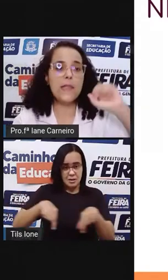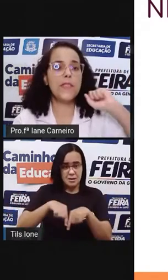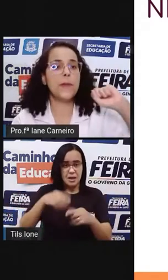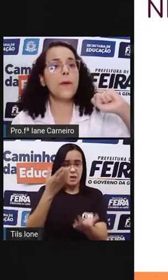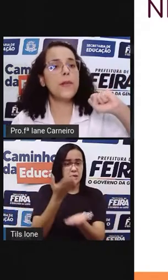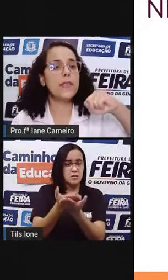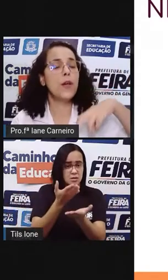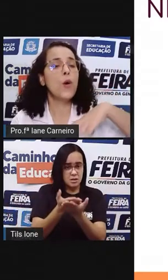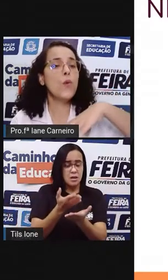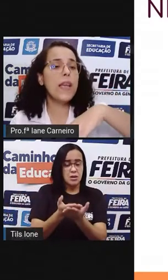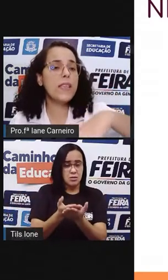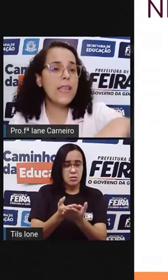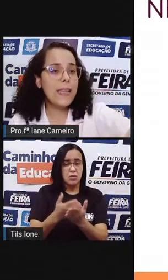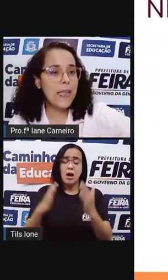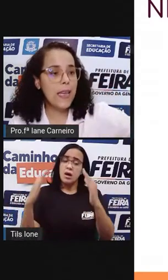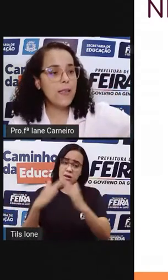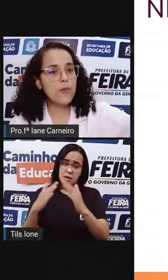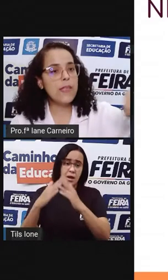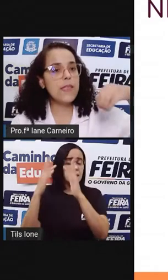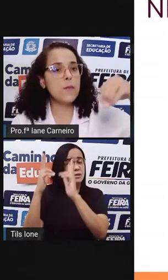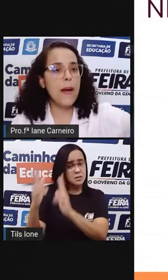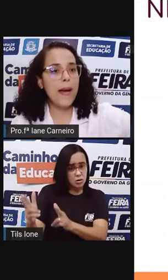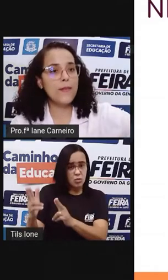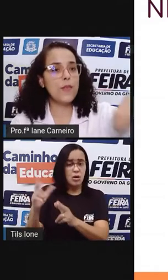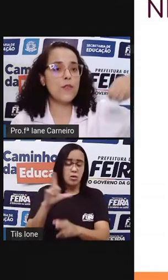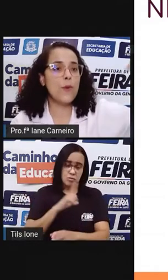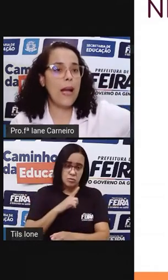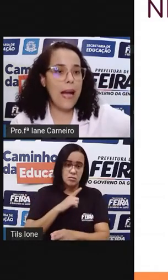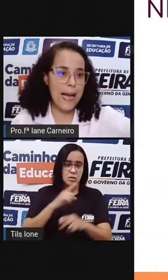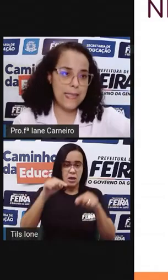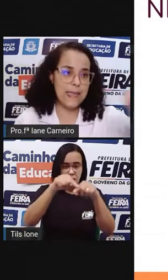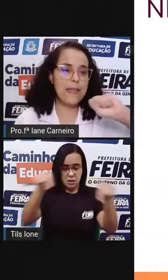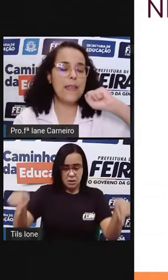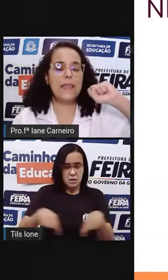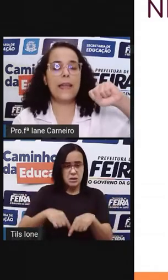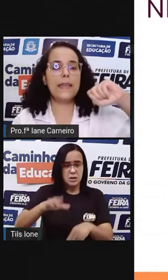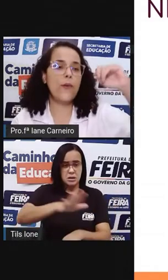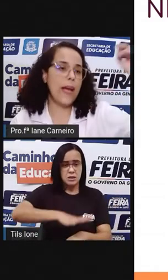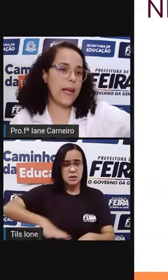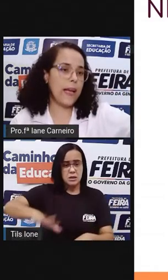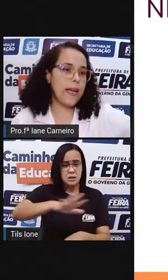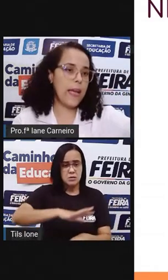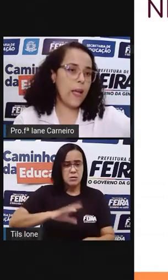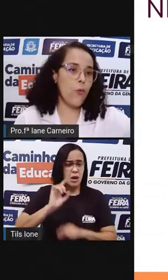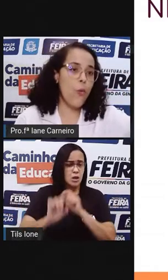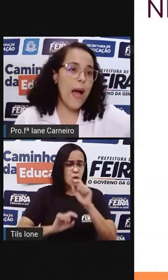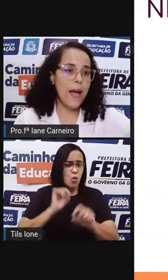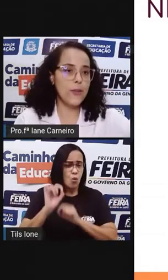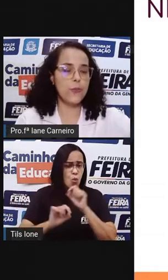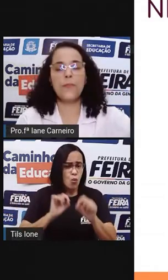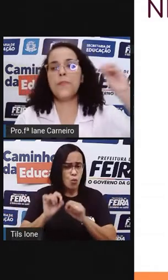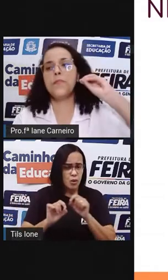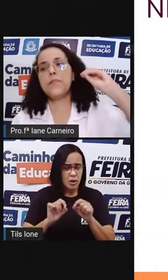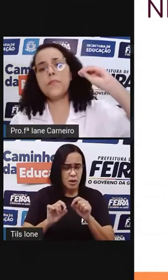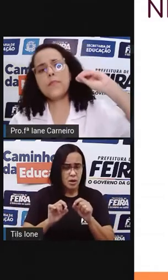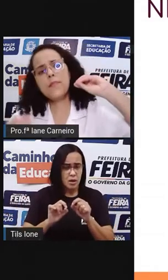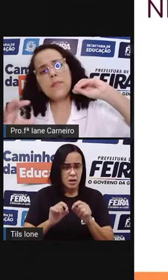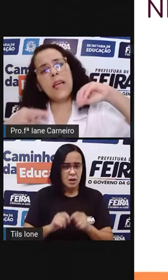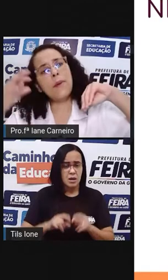na sua casa, a mesma coisa. O que é que está dentro desse espaço da sua casa, né? Então é o quarto,